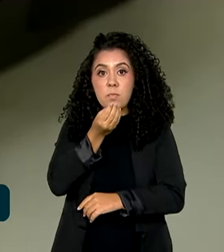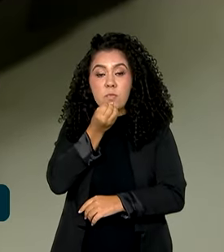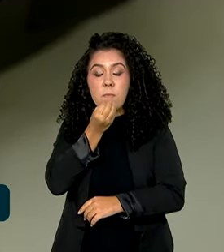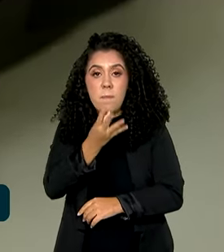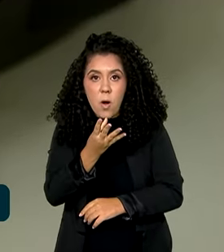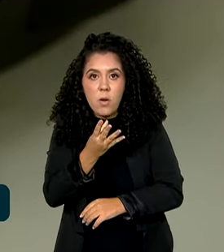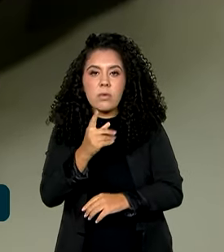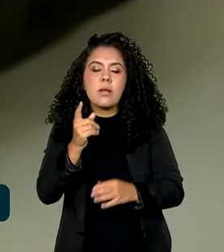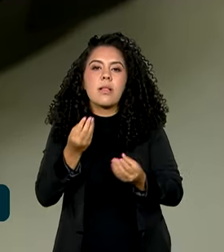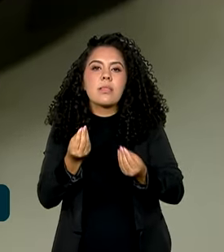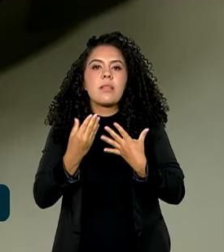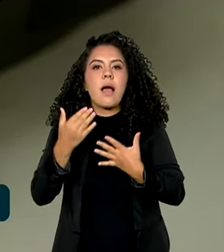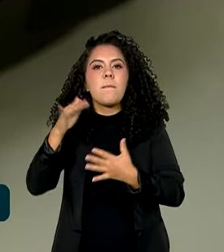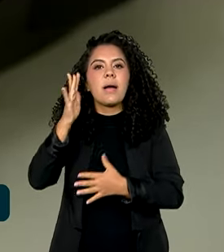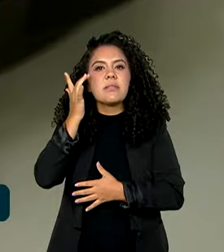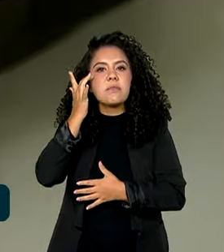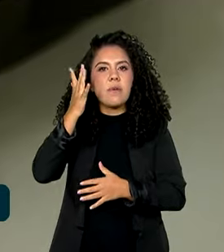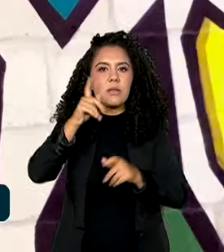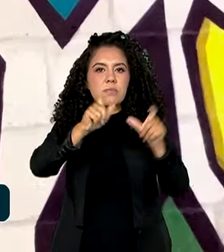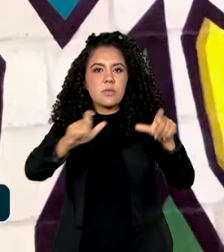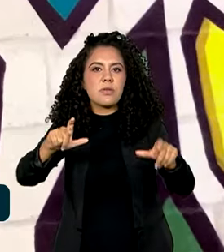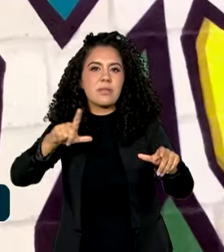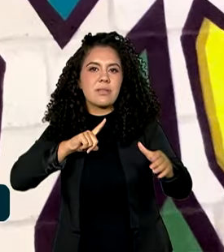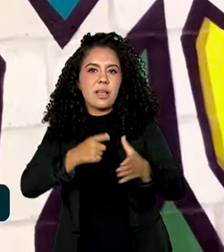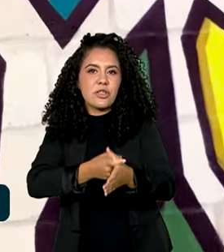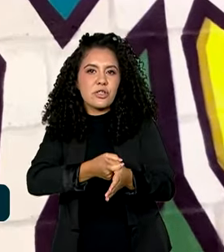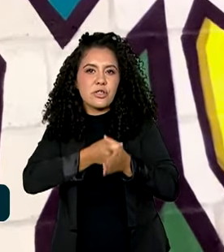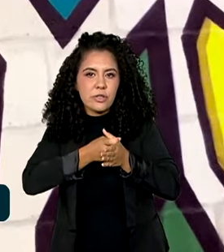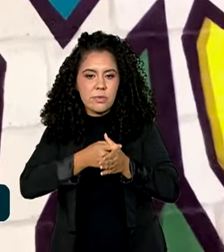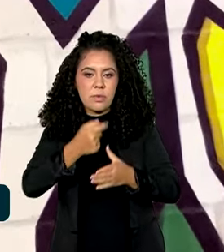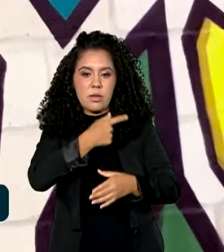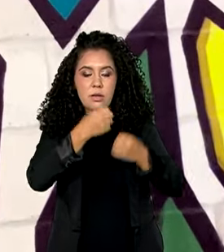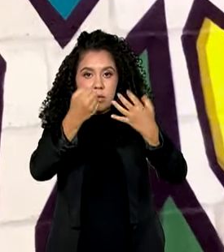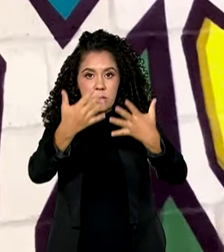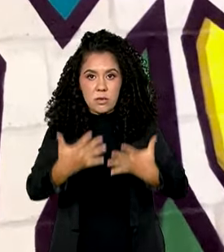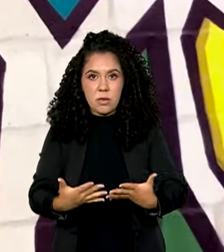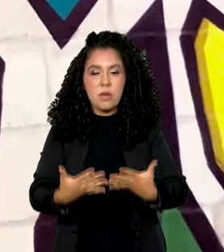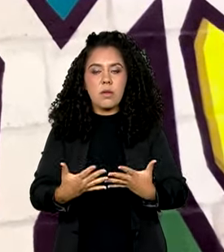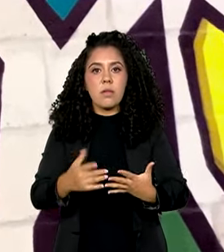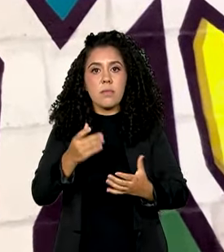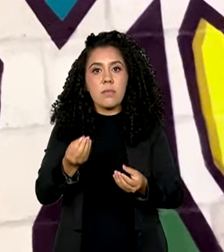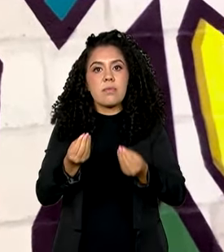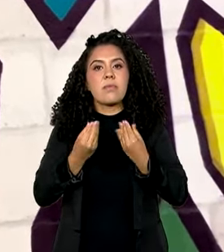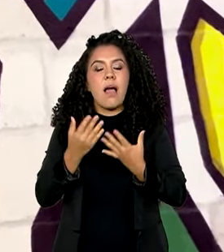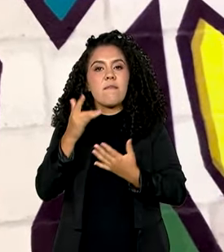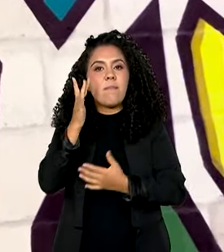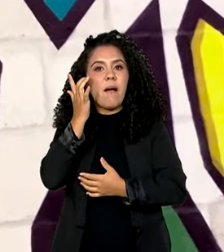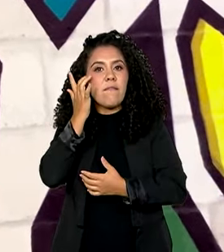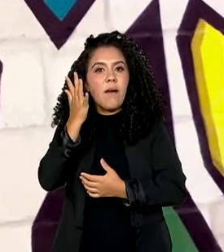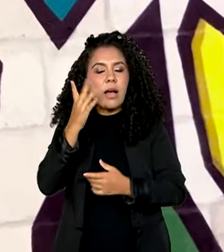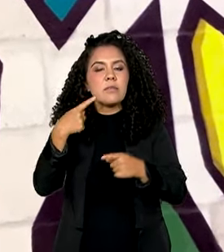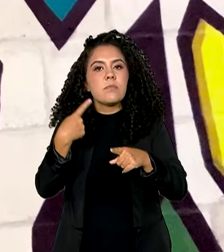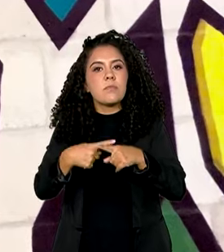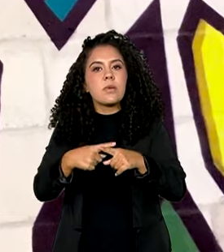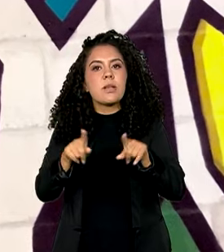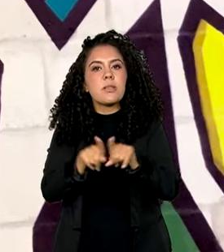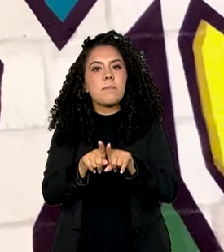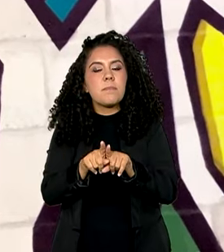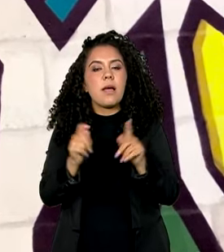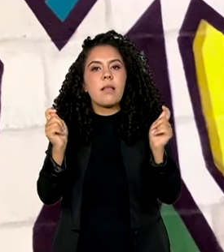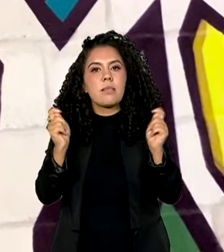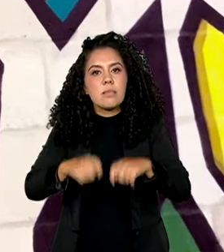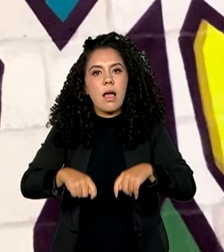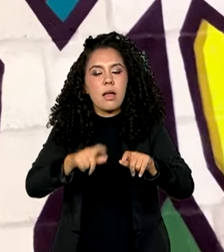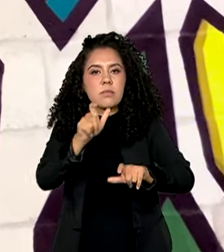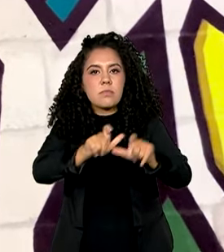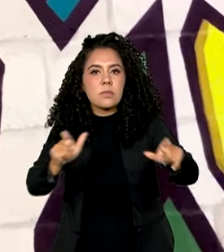facilita a vida de quem está devendo. Quando passa a ser política de governo, facilita muito, porque se permite, inclusive, que as pessoas possam